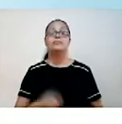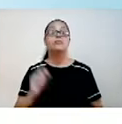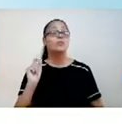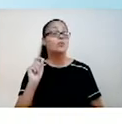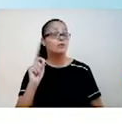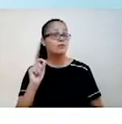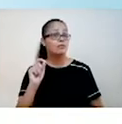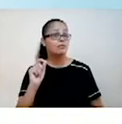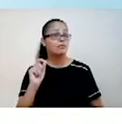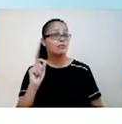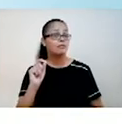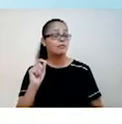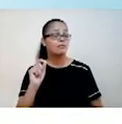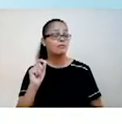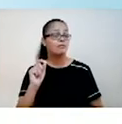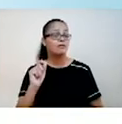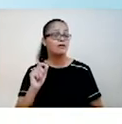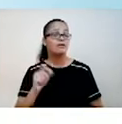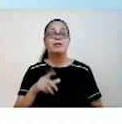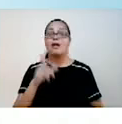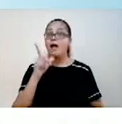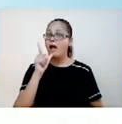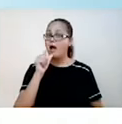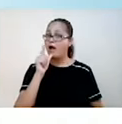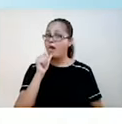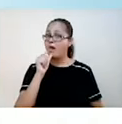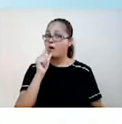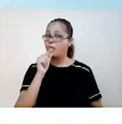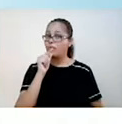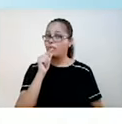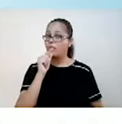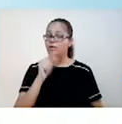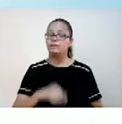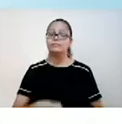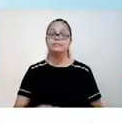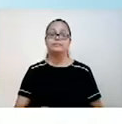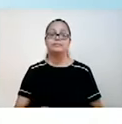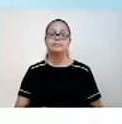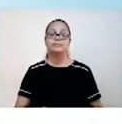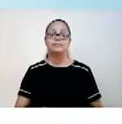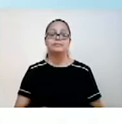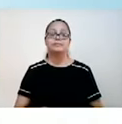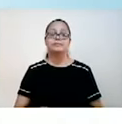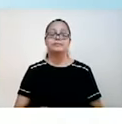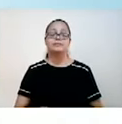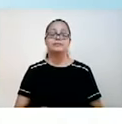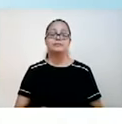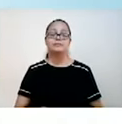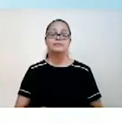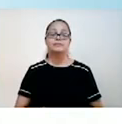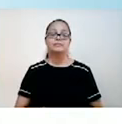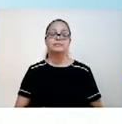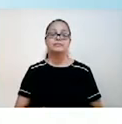Water. They say that the ideal way of having water per day is equivalent of three liters